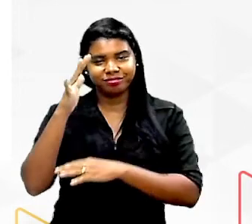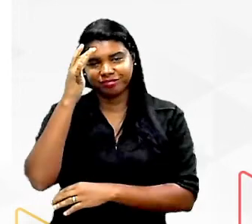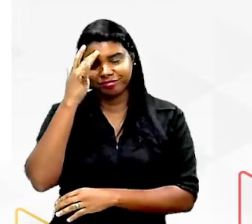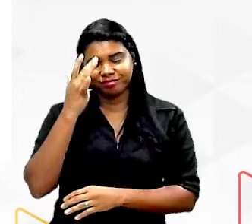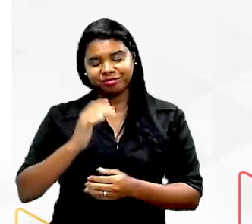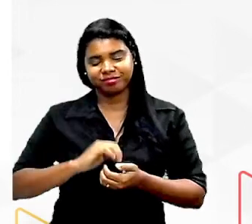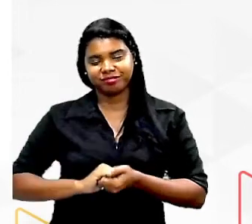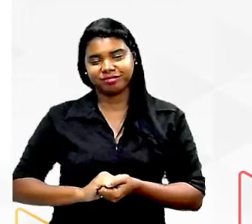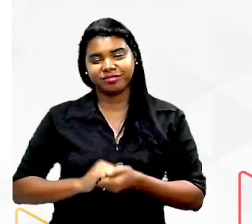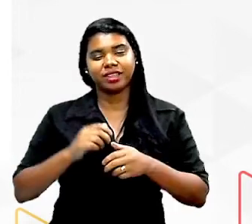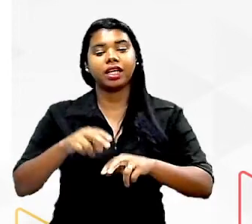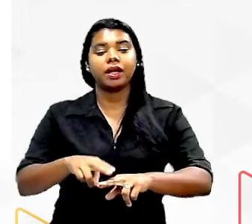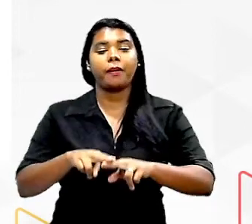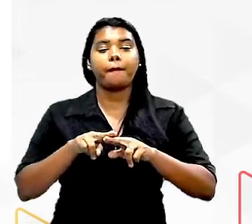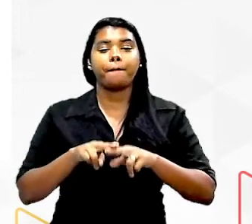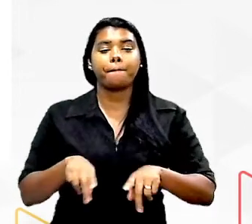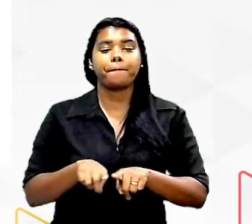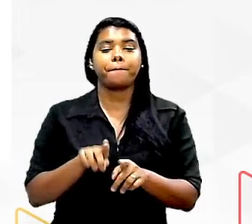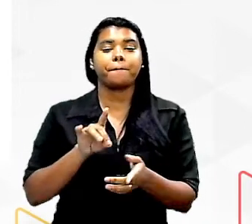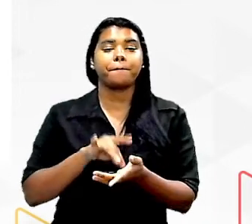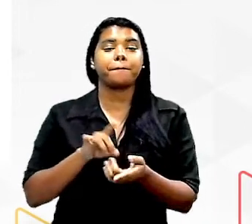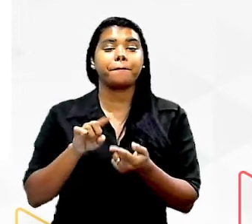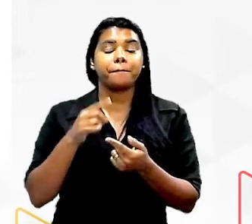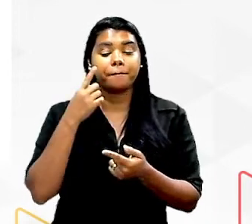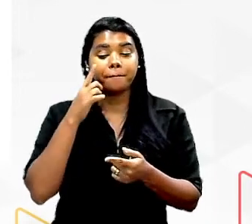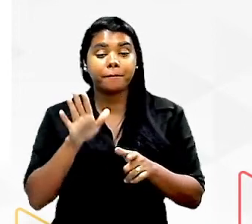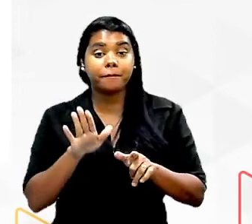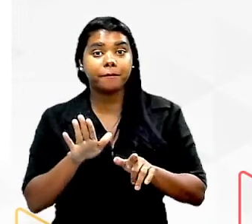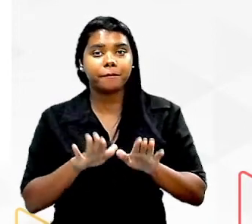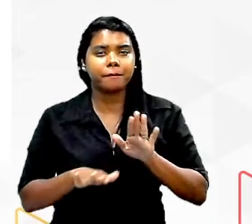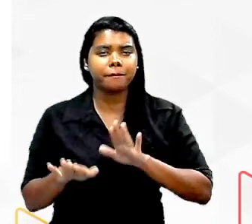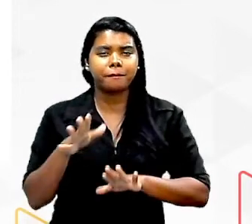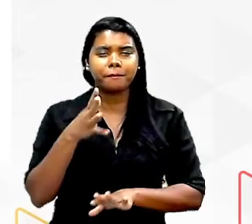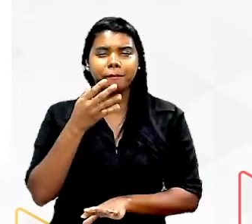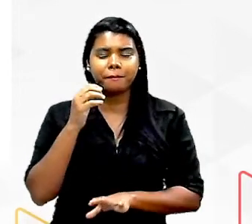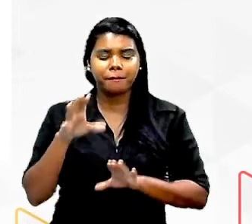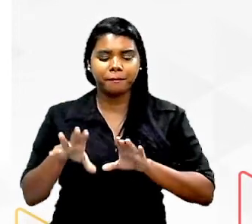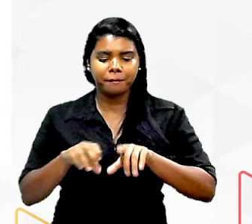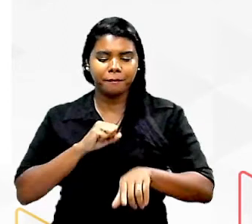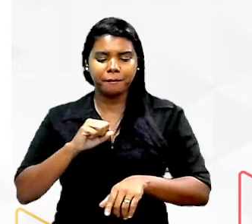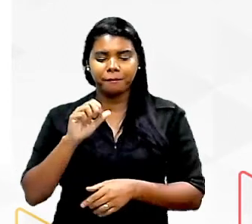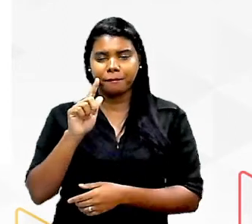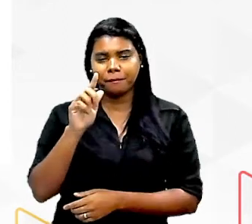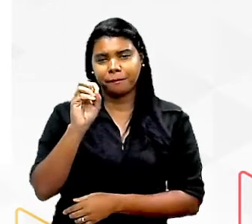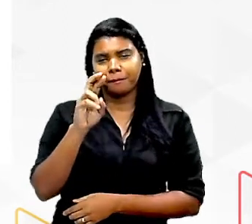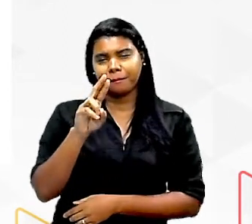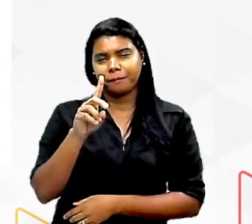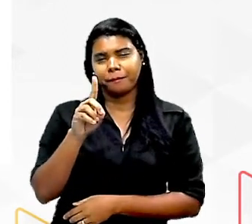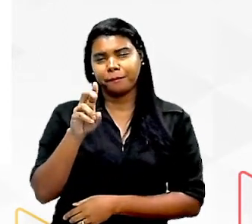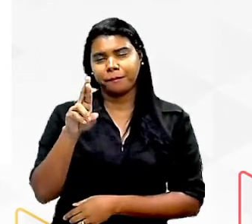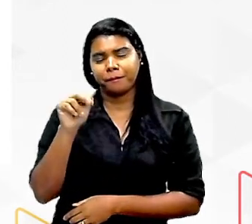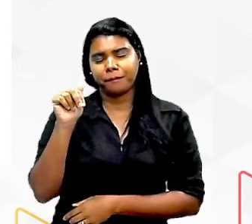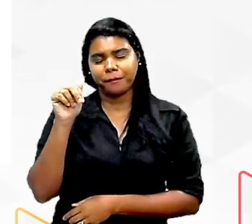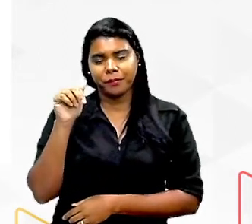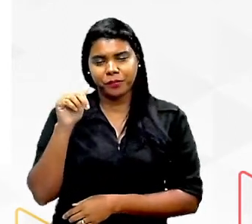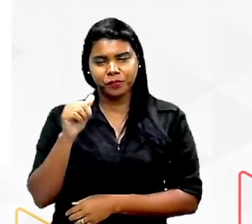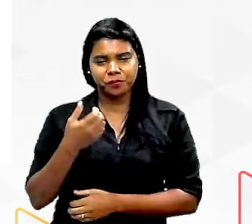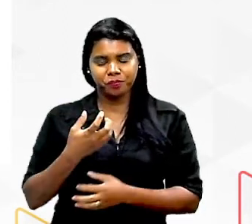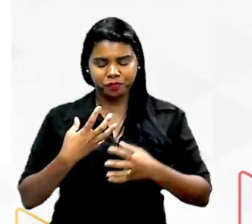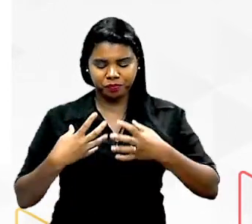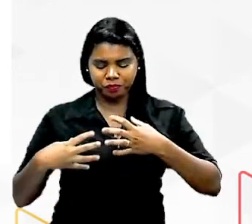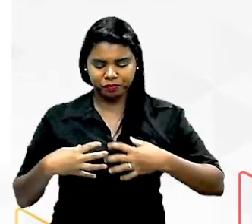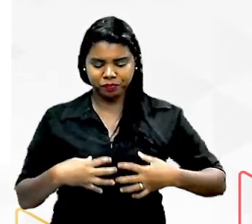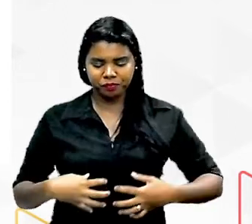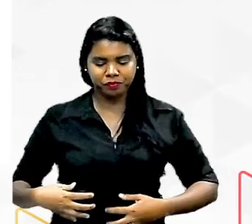idade por isso inclusive que a gente tem que ter cuidado com o consumo dessa gordura porque como elas se aglomeram com mais facilidade